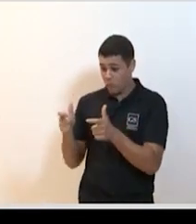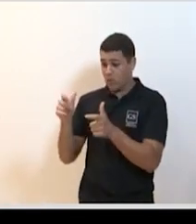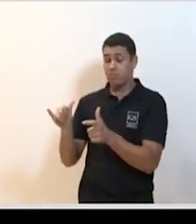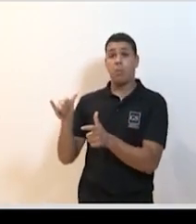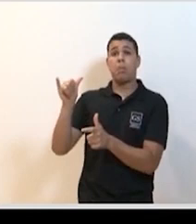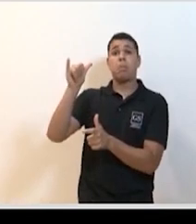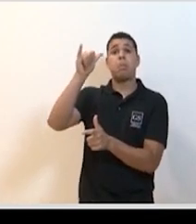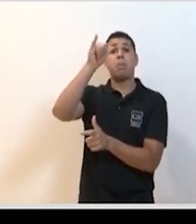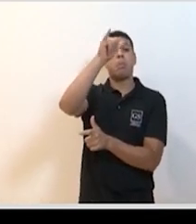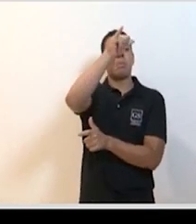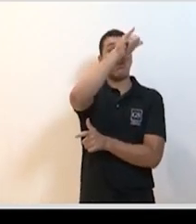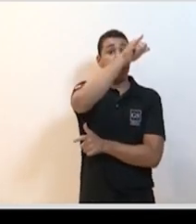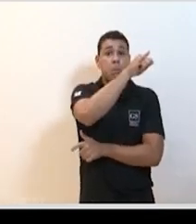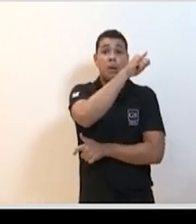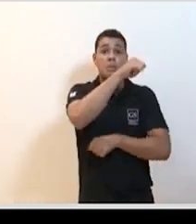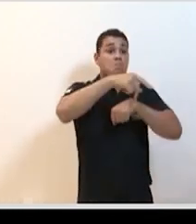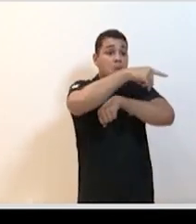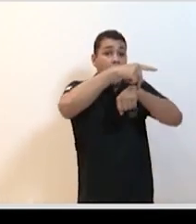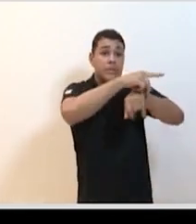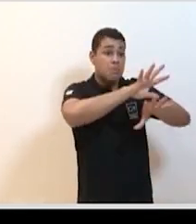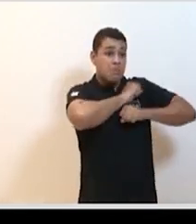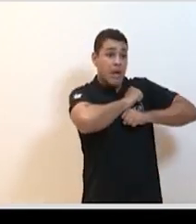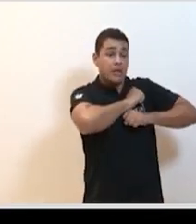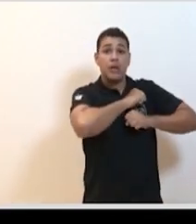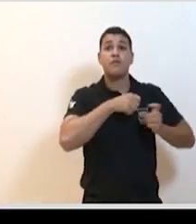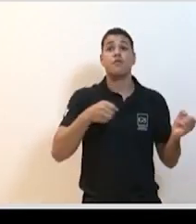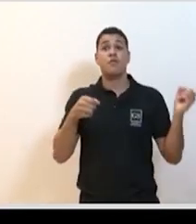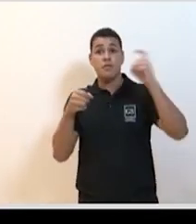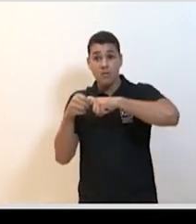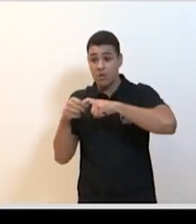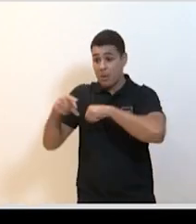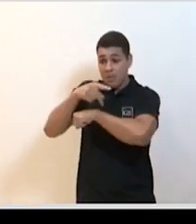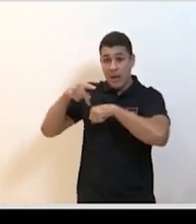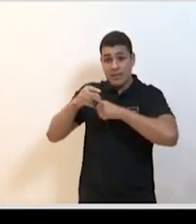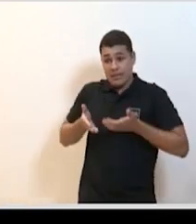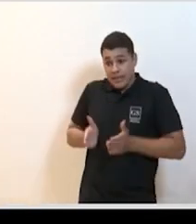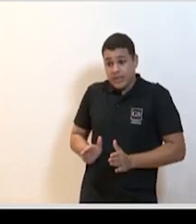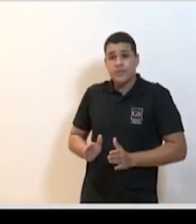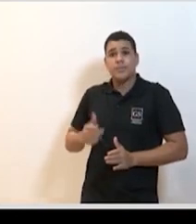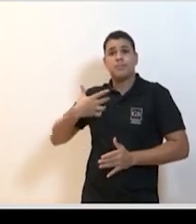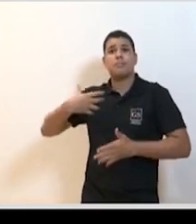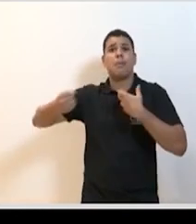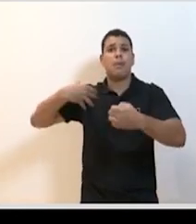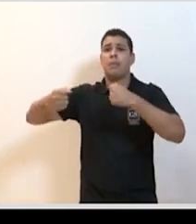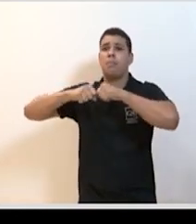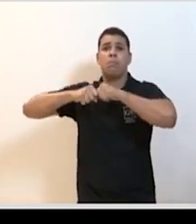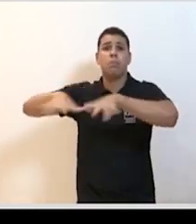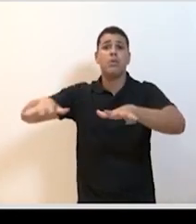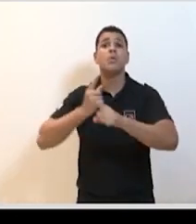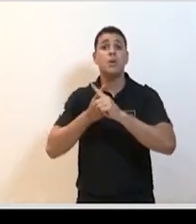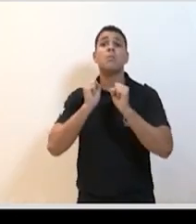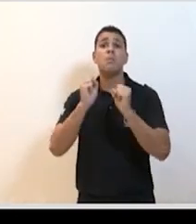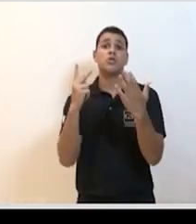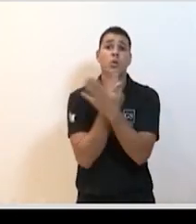É quase impossível conter uma infecção que se propaga pelo ar, em que pessoas oligosintomáticas ou assintomáticas podem se transmitir